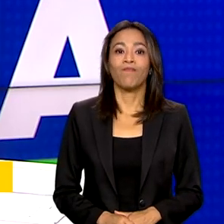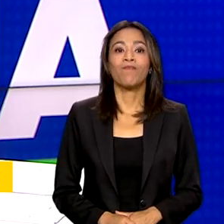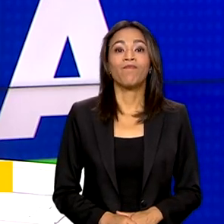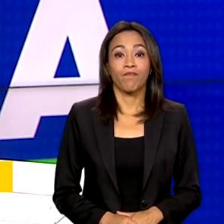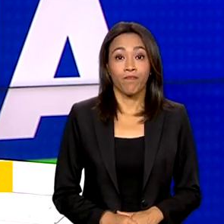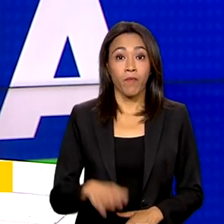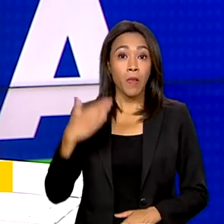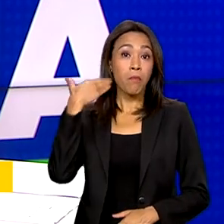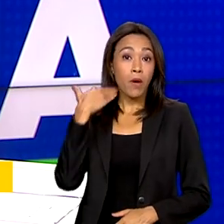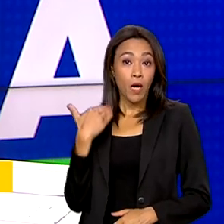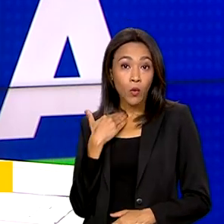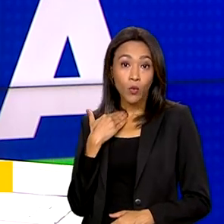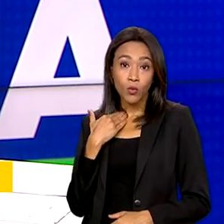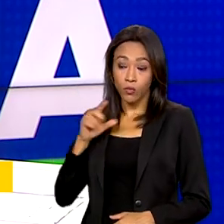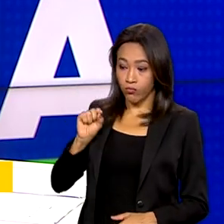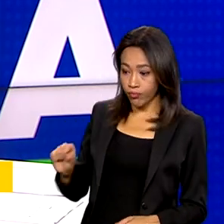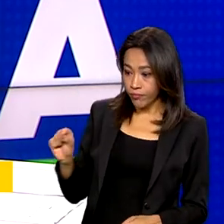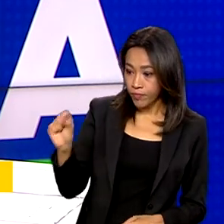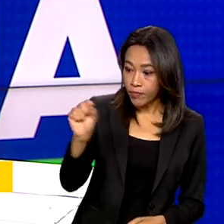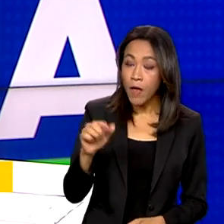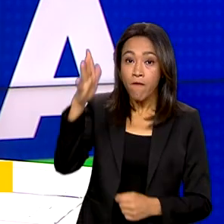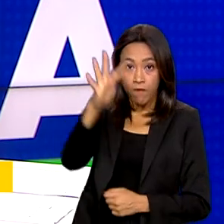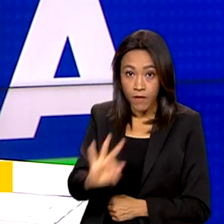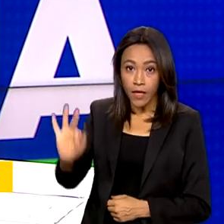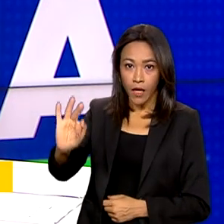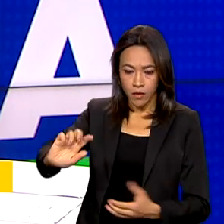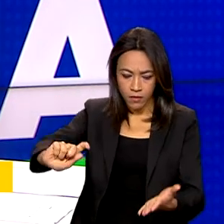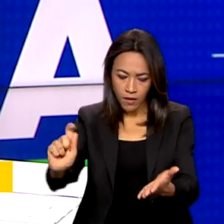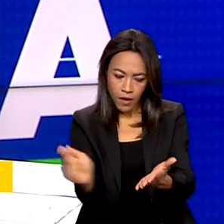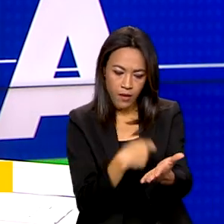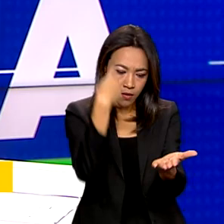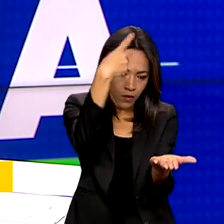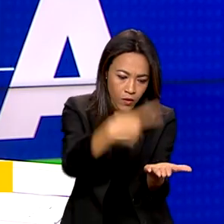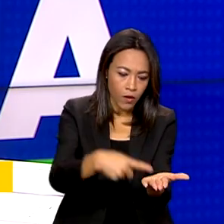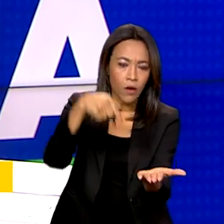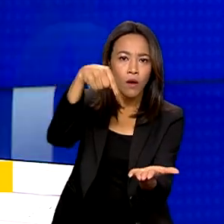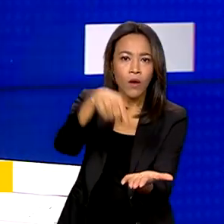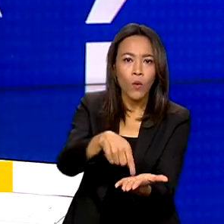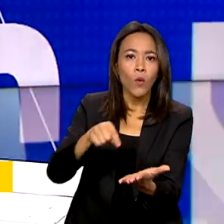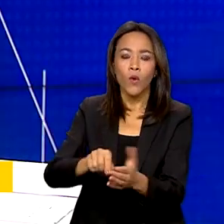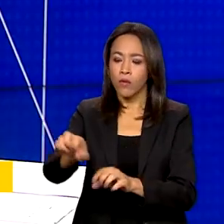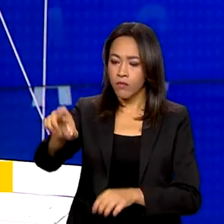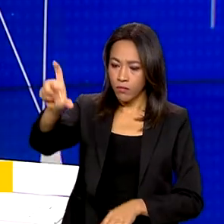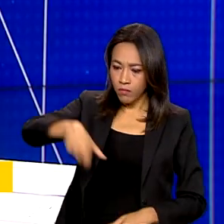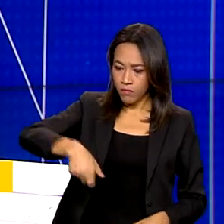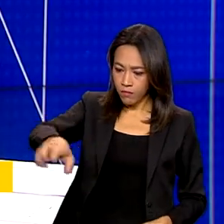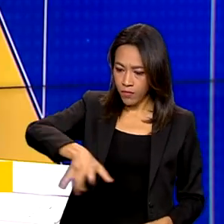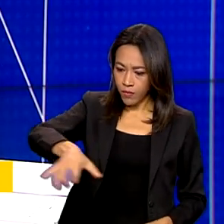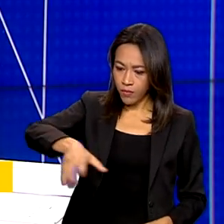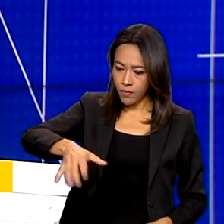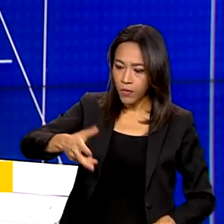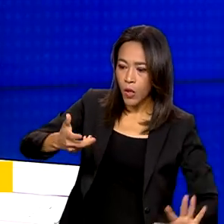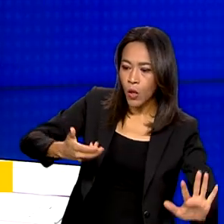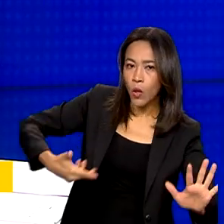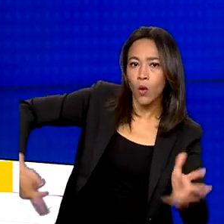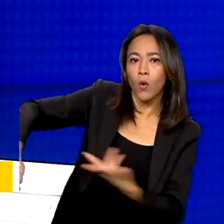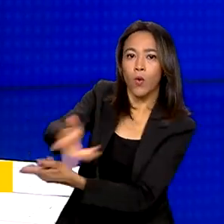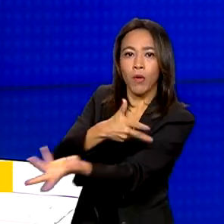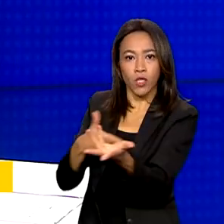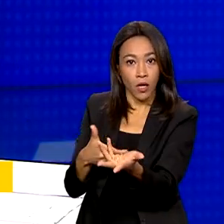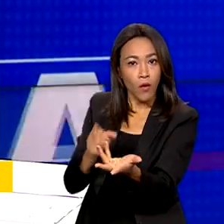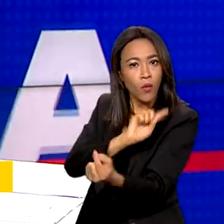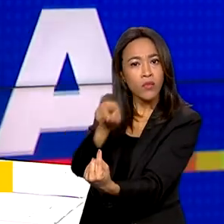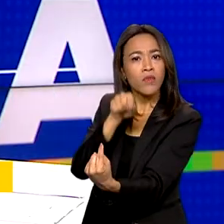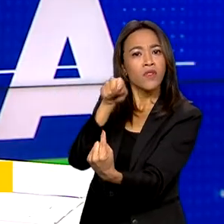Bancos públicos federais assinaram um acordo para compartilhar caixas eletrônicos e pontos de atendimento. A